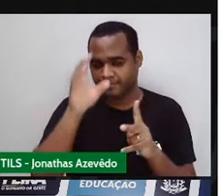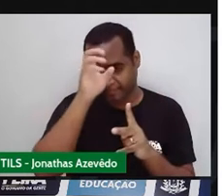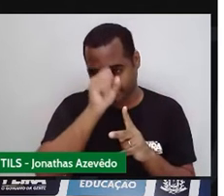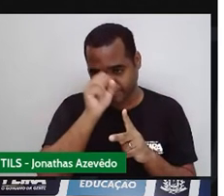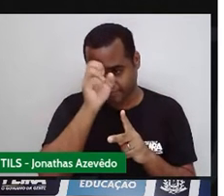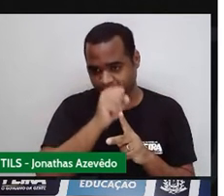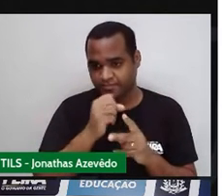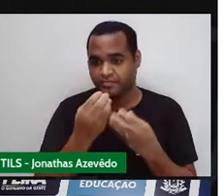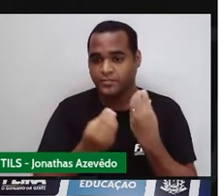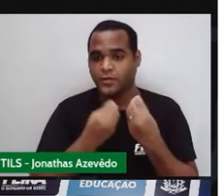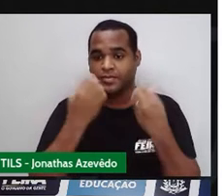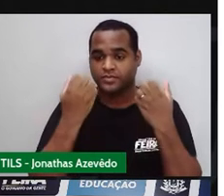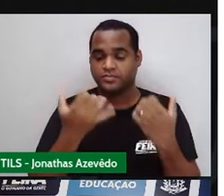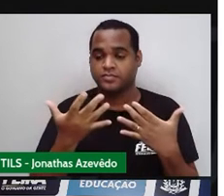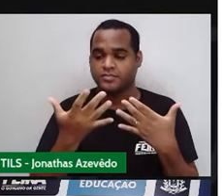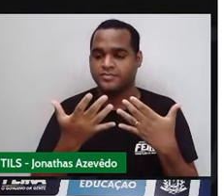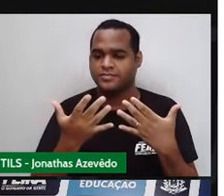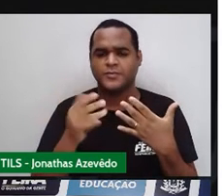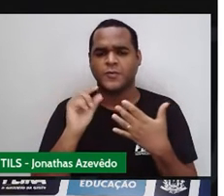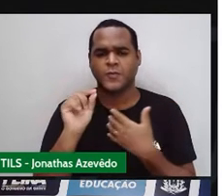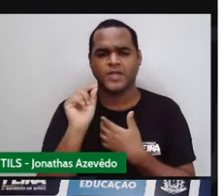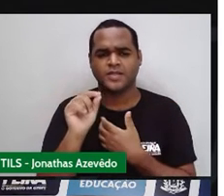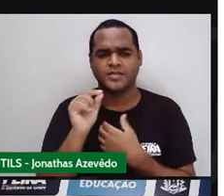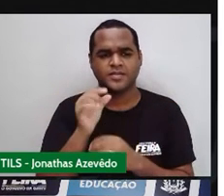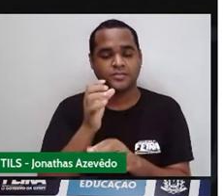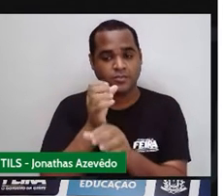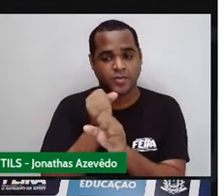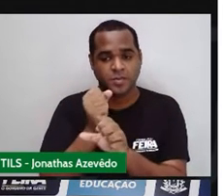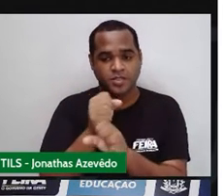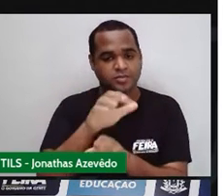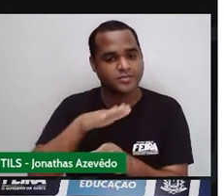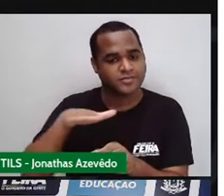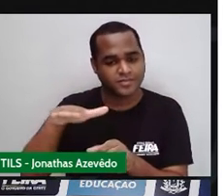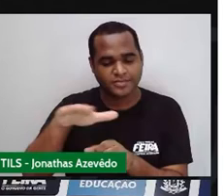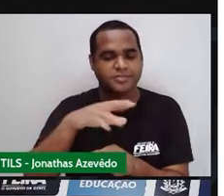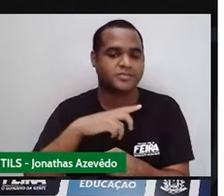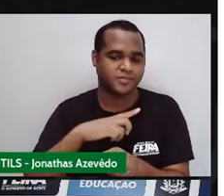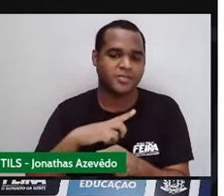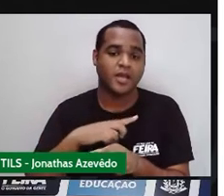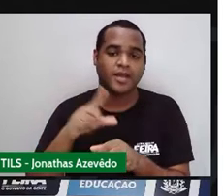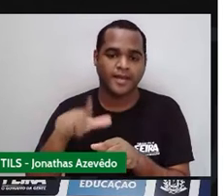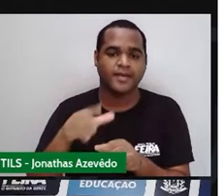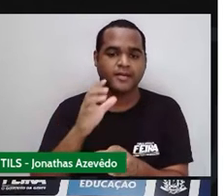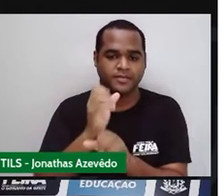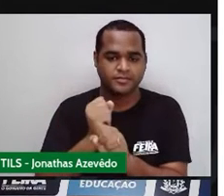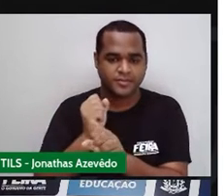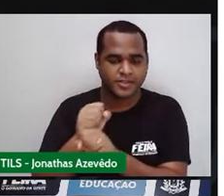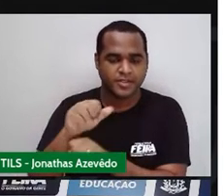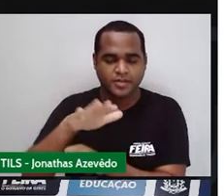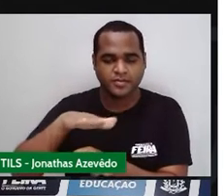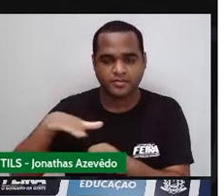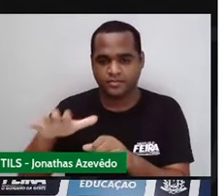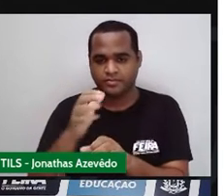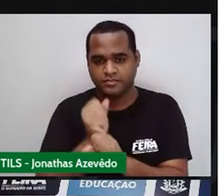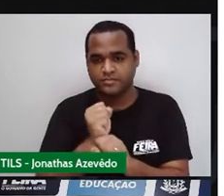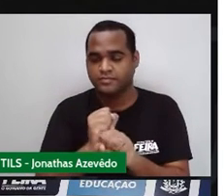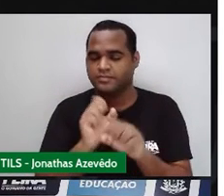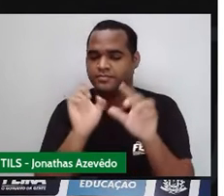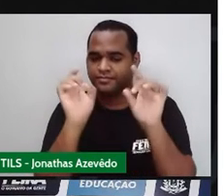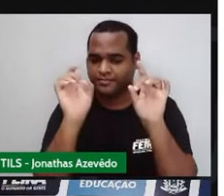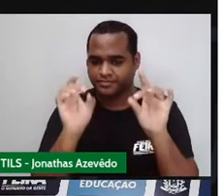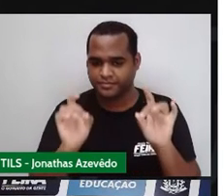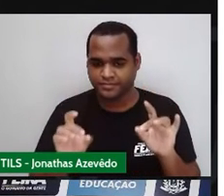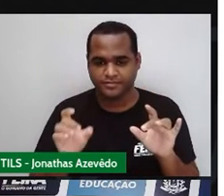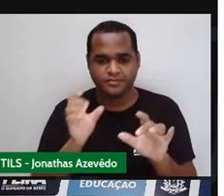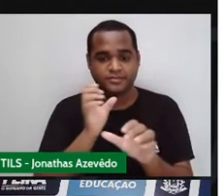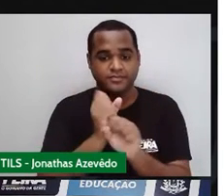cálculo diário. nessa aula, em especial, cálculo diária